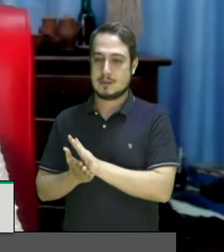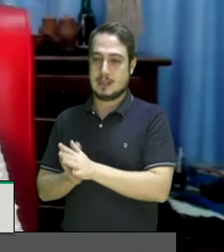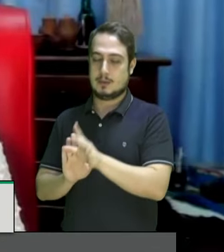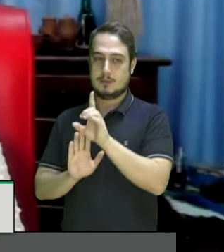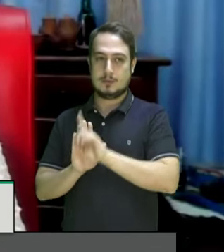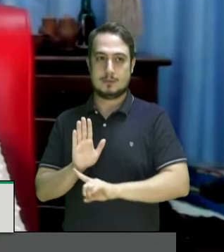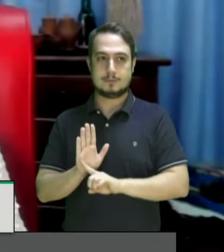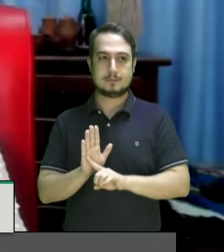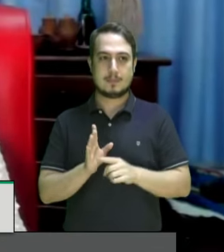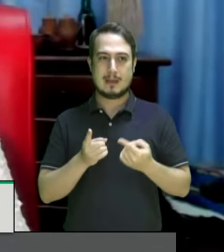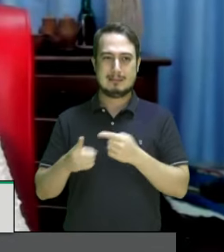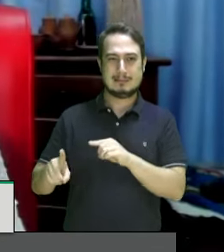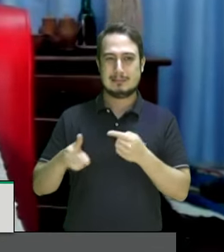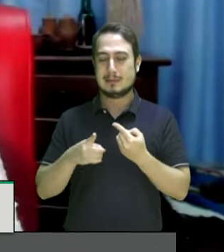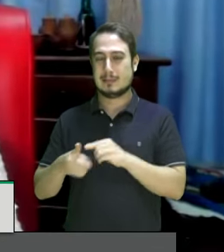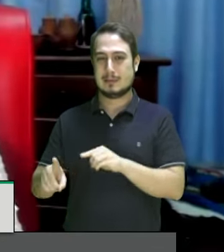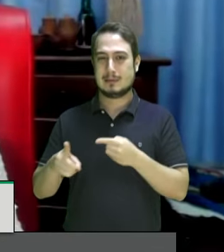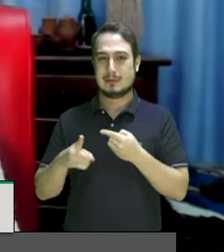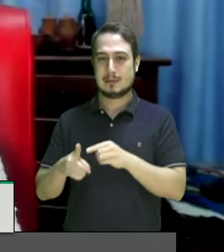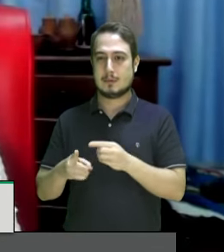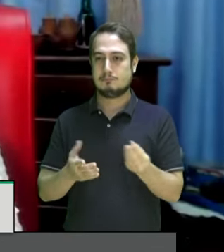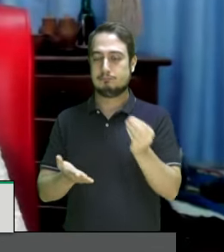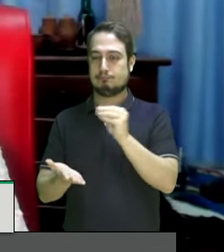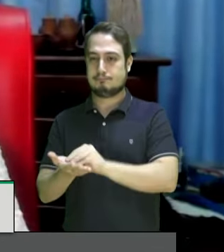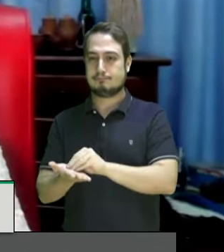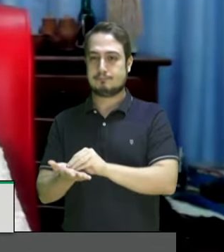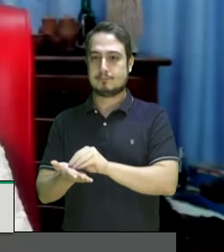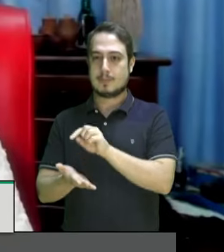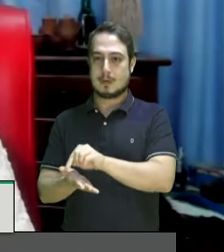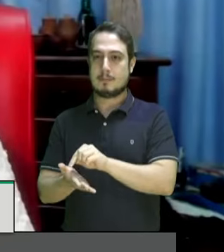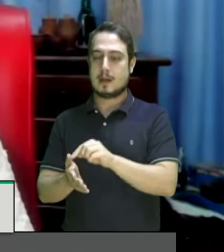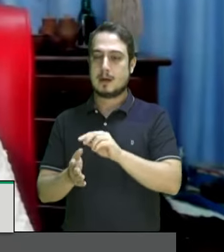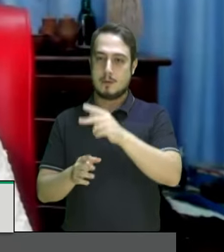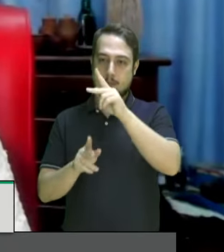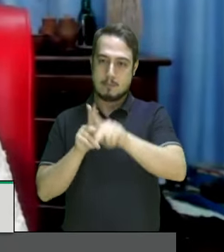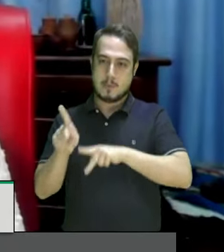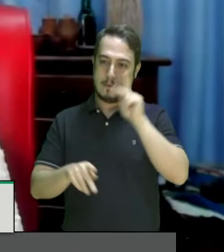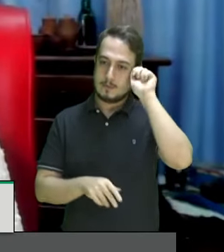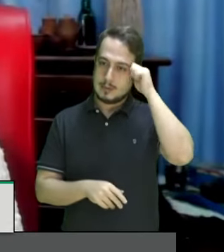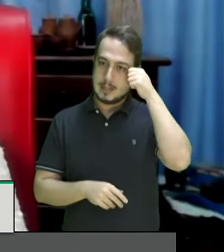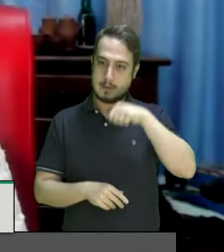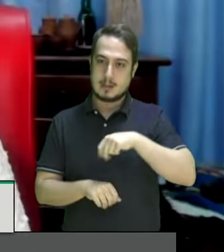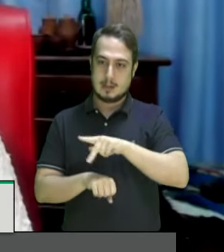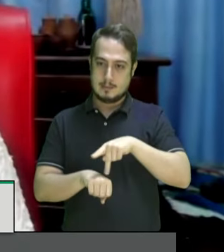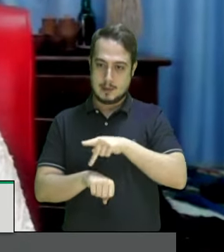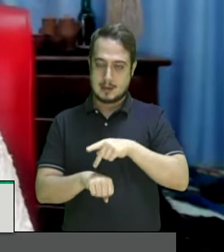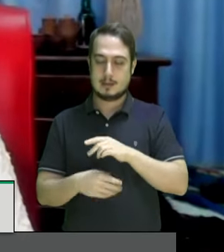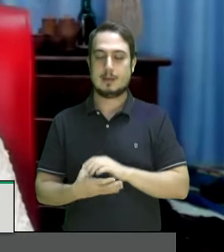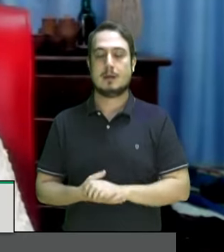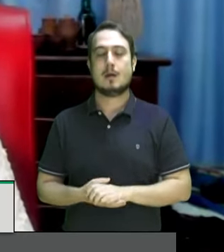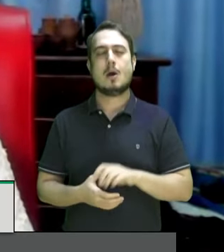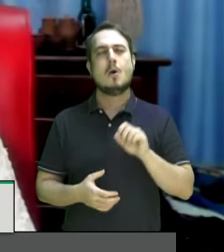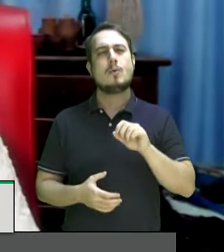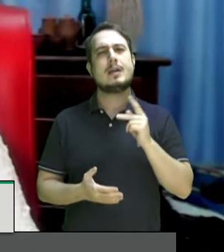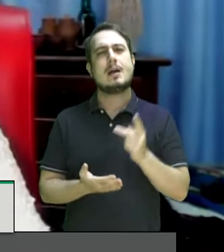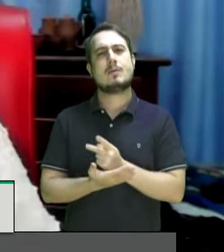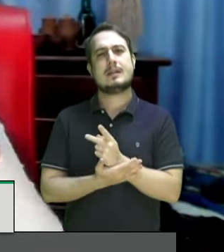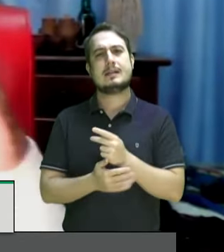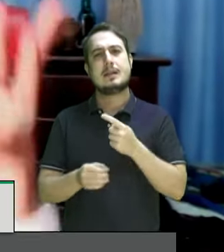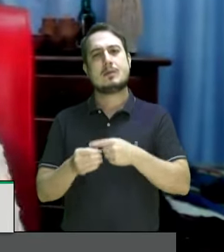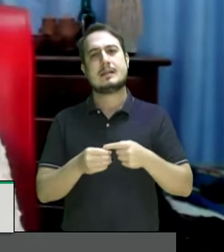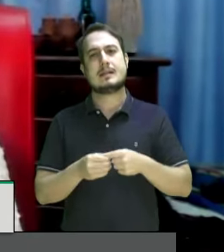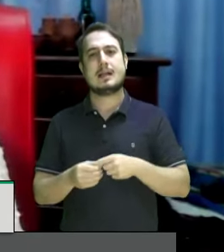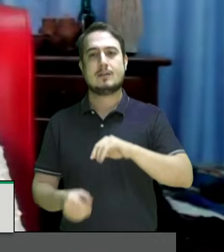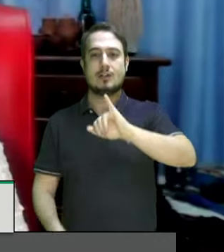e absurdamente colocadas para a população negra nesse país o que aconteceu no Jacarezinho o que